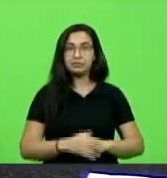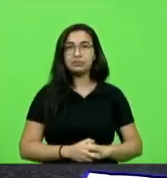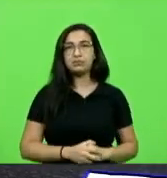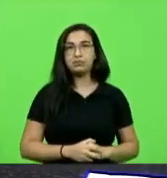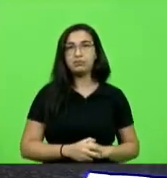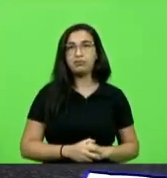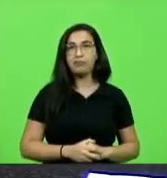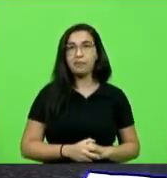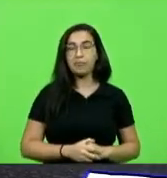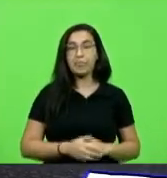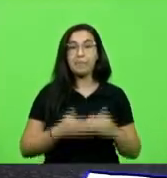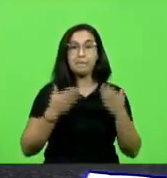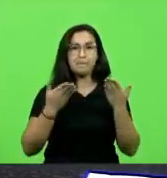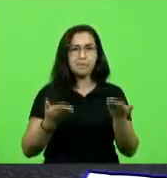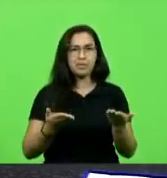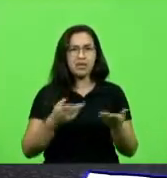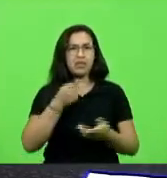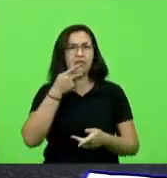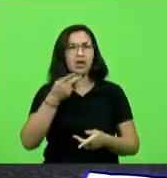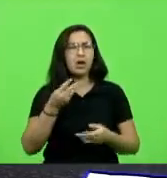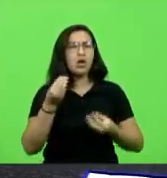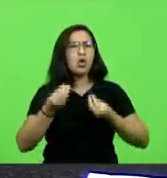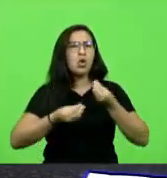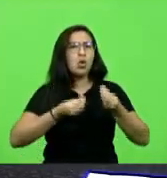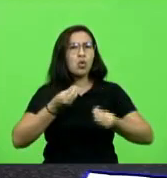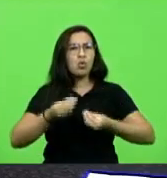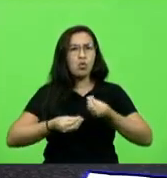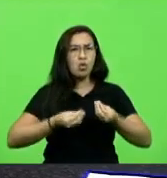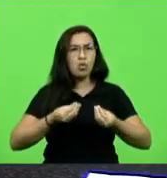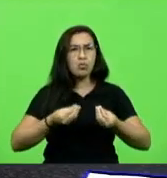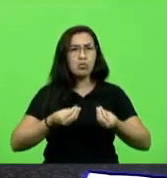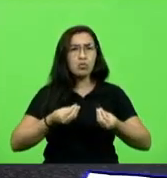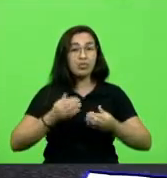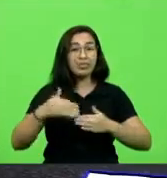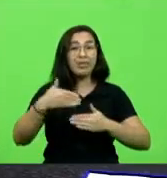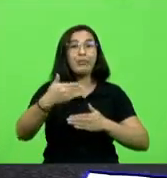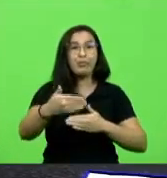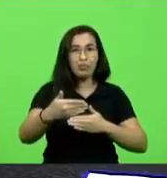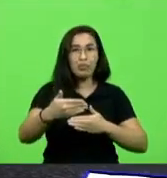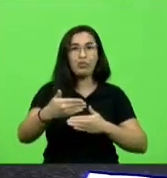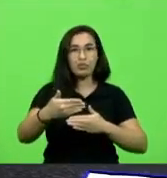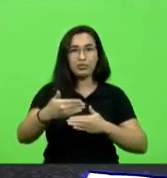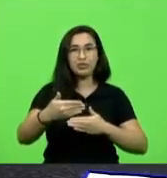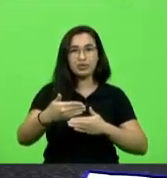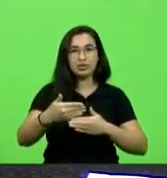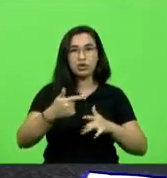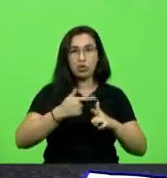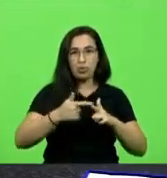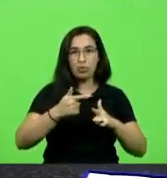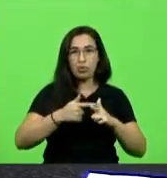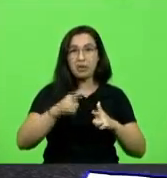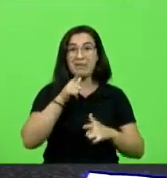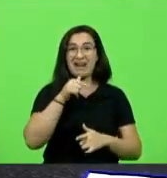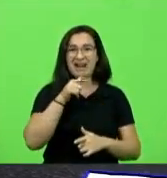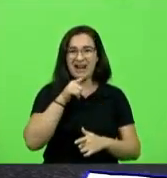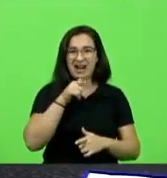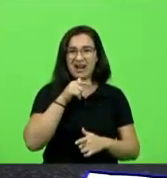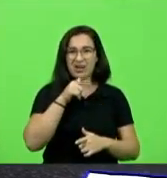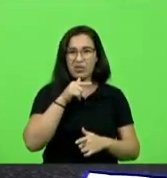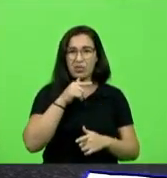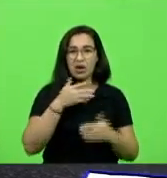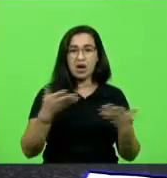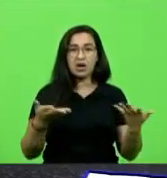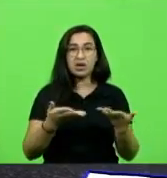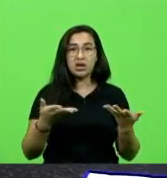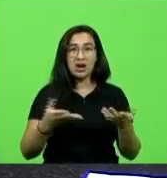também me mostraram um pouco da situação de como eles ficaram tendo contato com aquela água e as feridas que agora